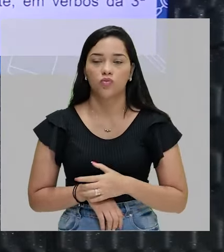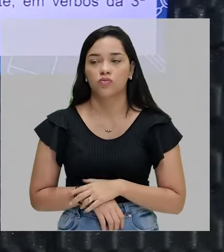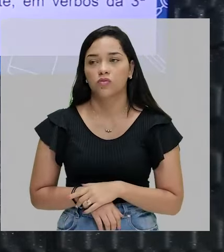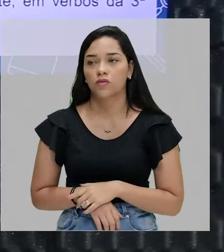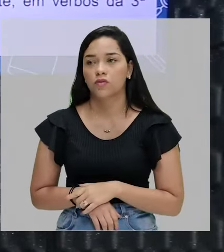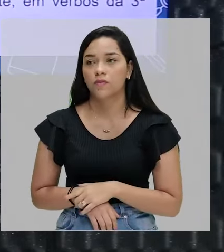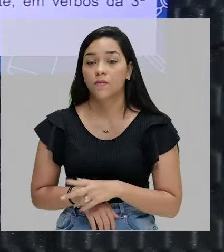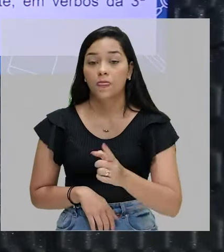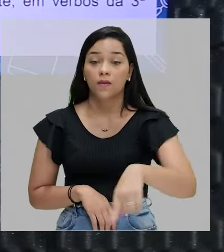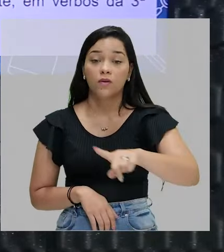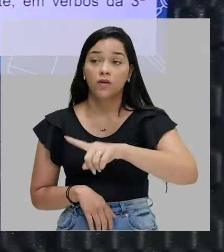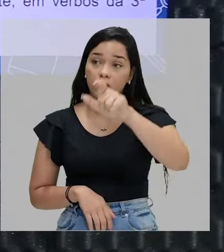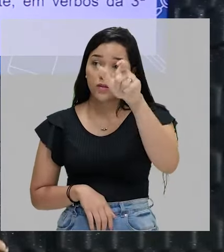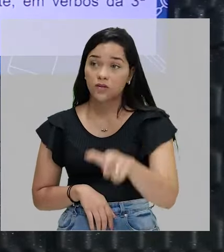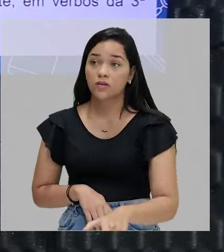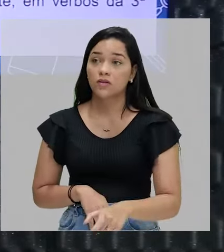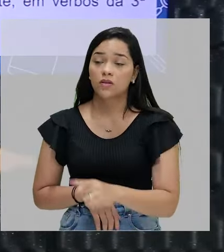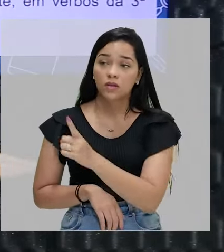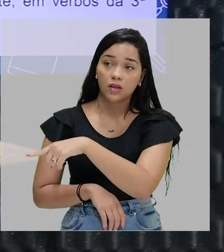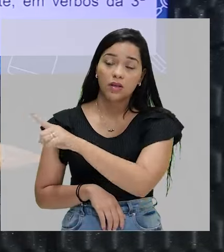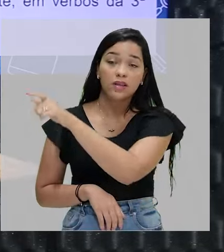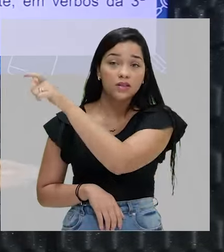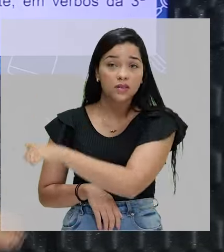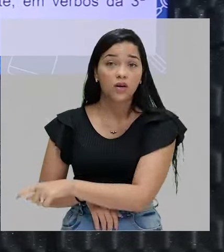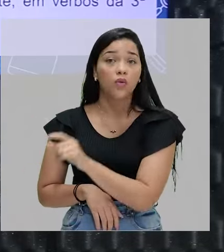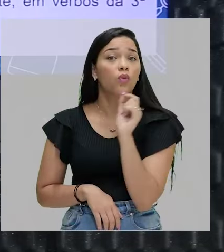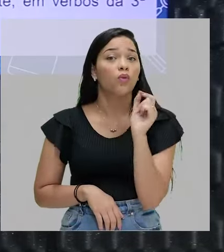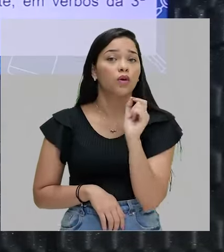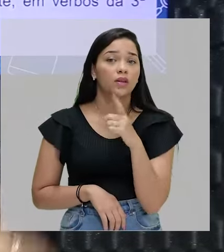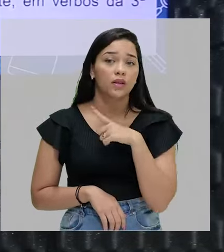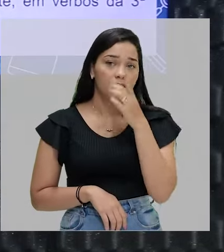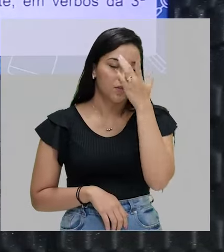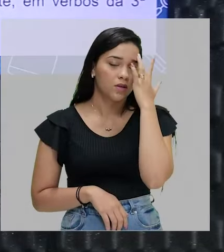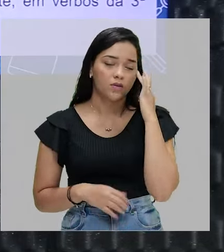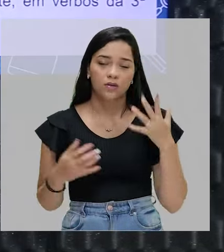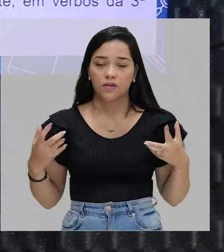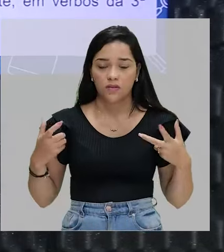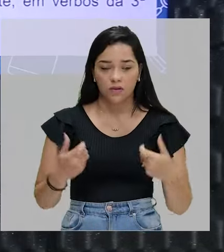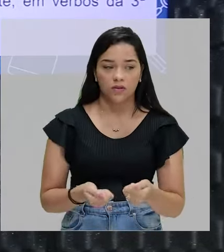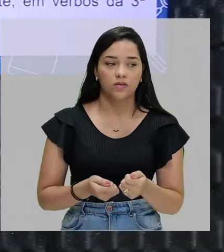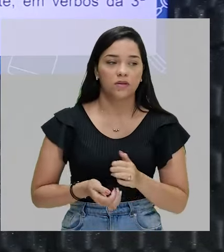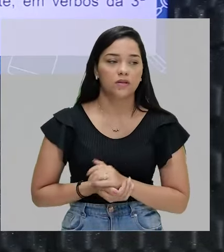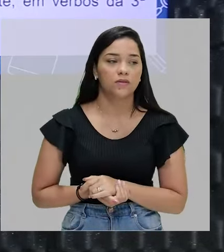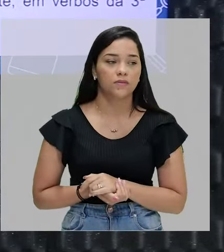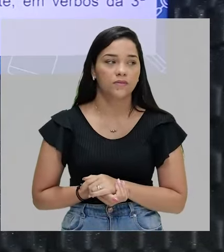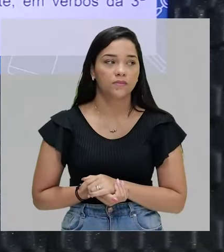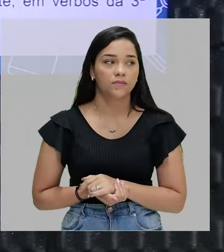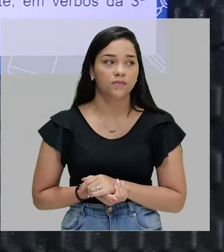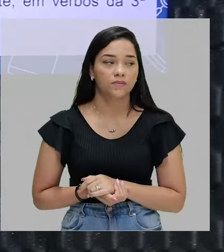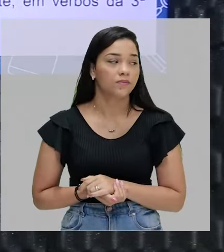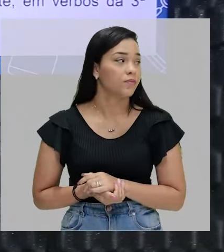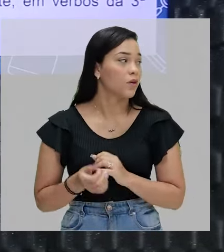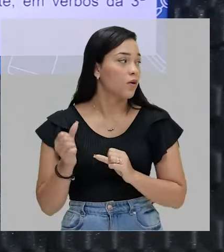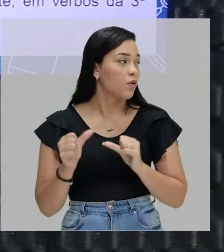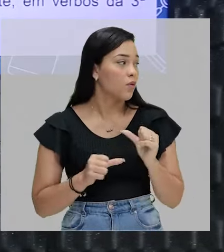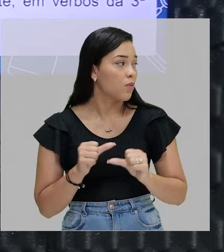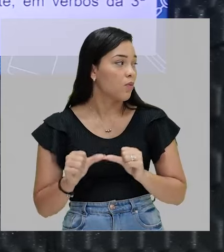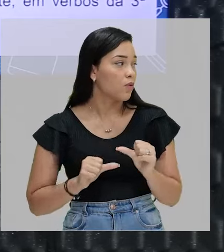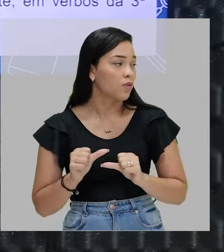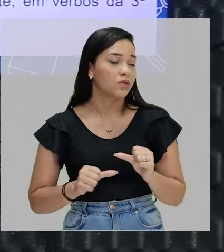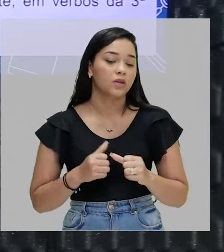e vós, vós sois, e eles são, o quê? Pessoas maravilhosas. Então, quando muda